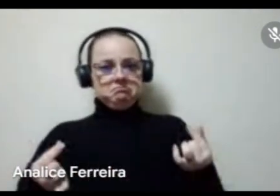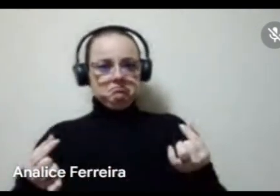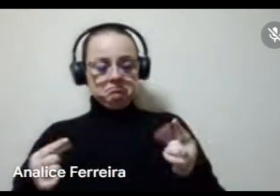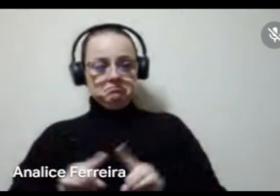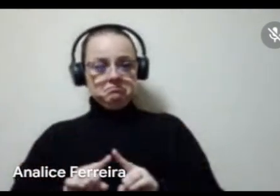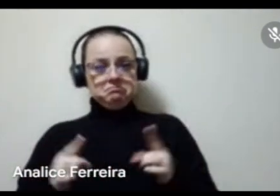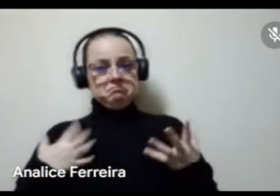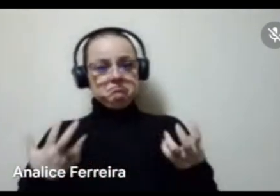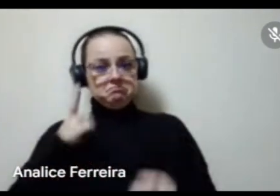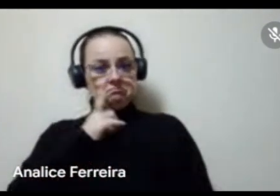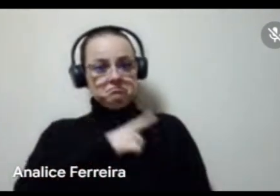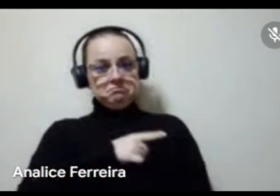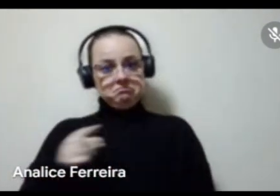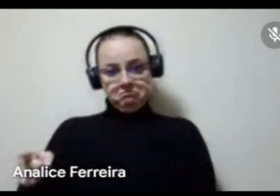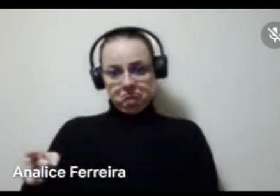queria te lembrar o seguinte,